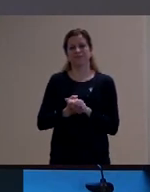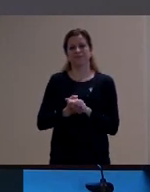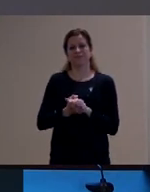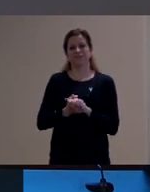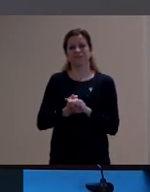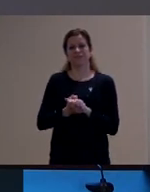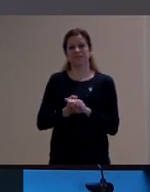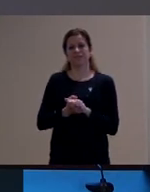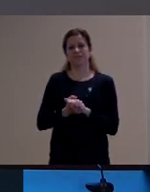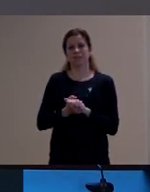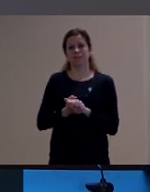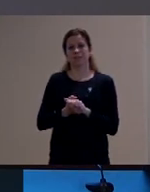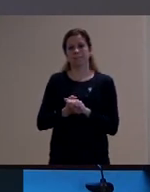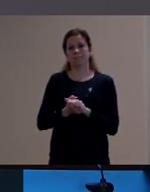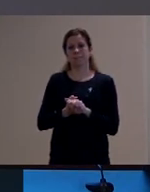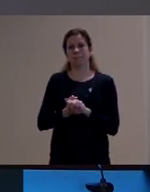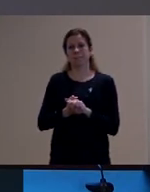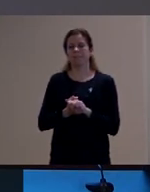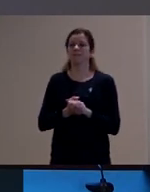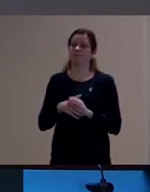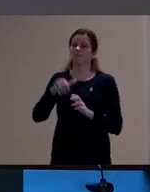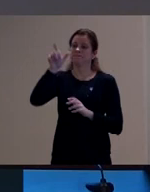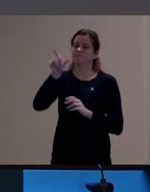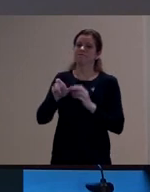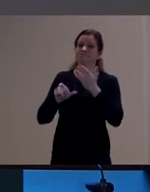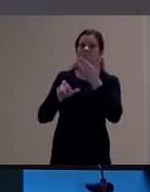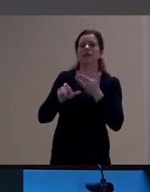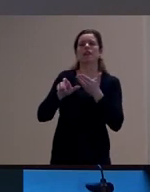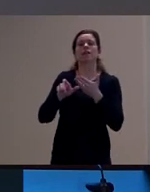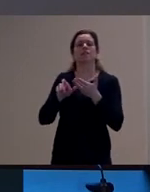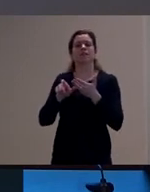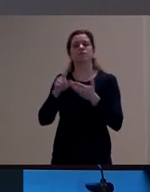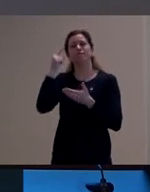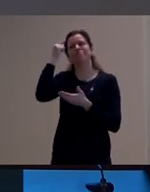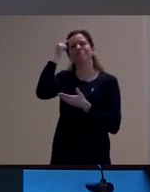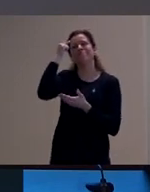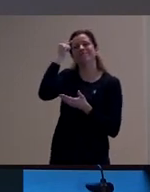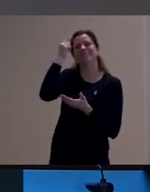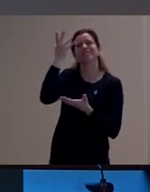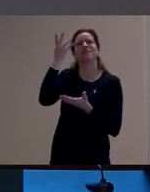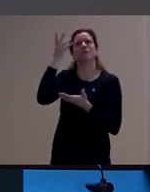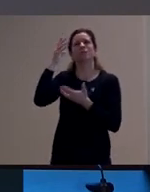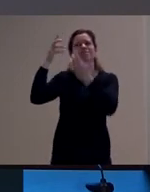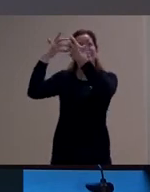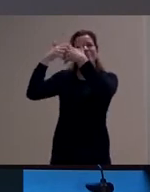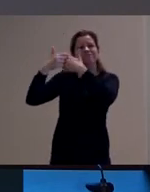ele não é o único pensador moderno a se ocupar do tema da infância,